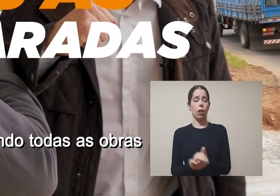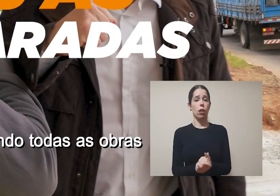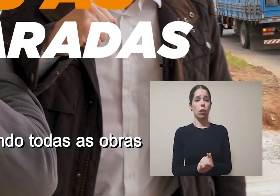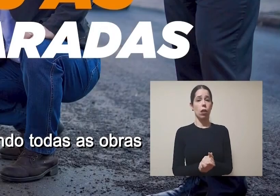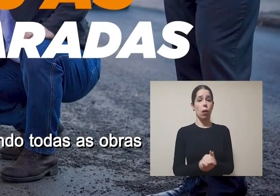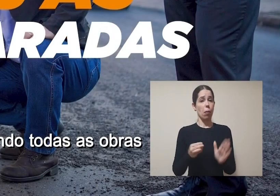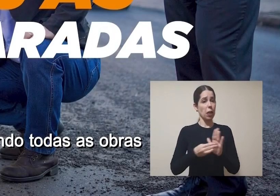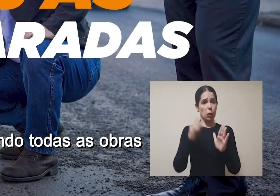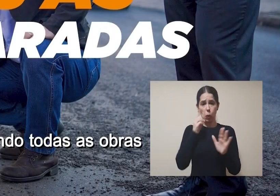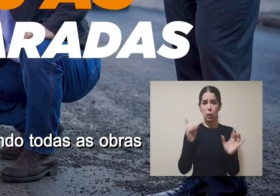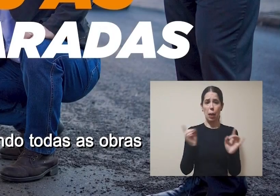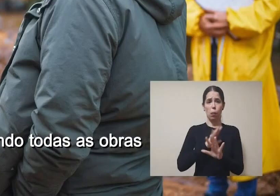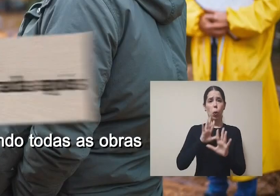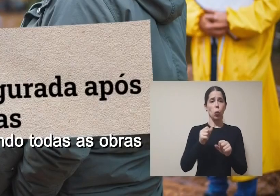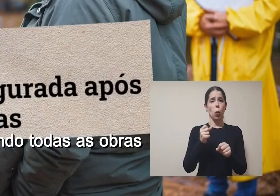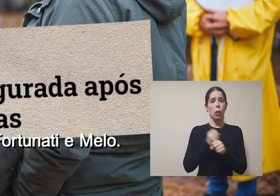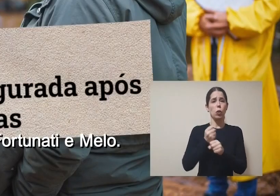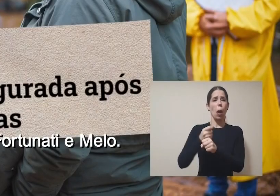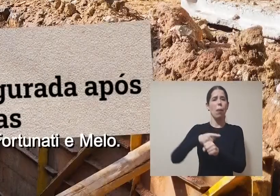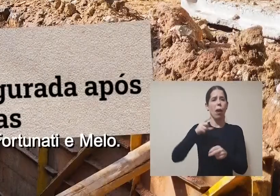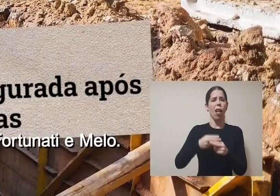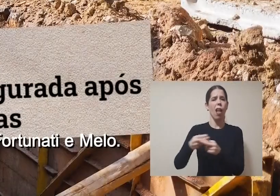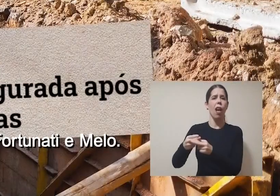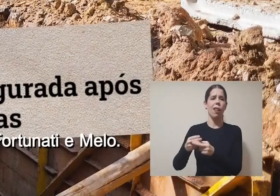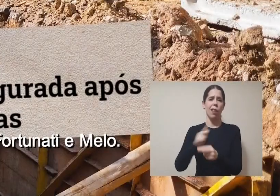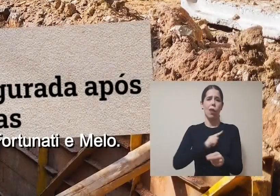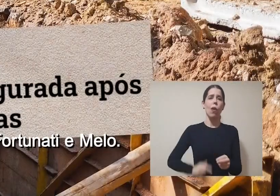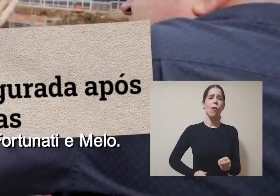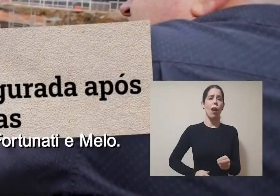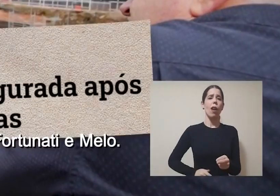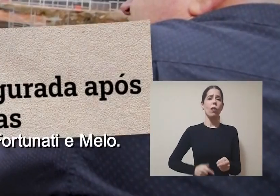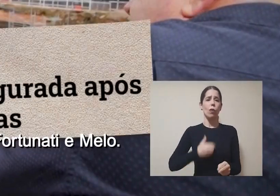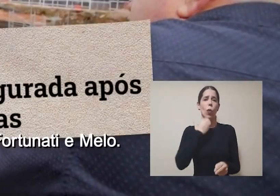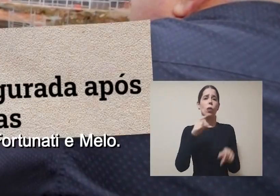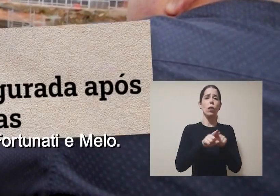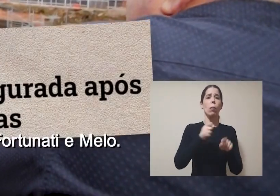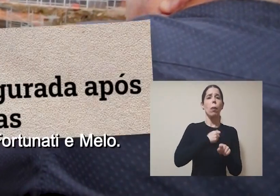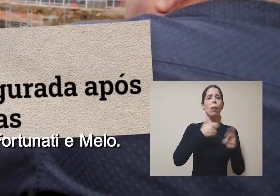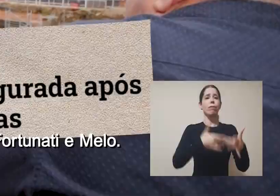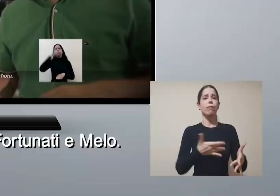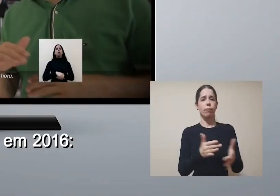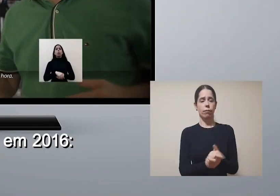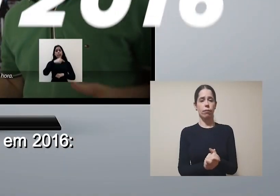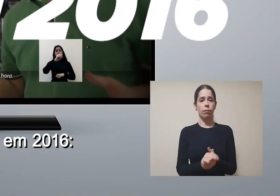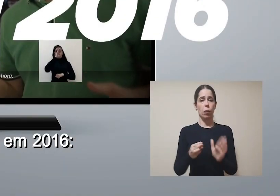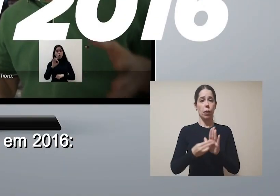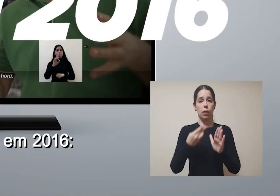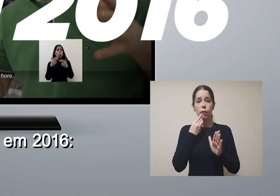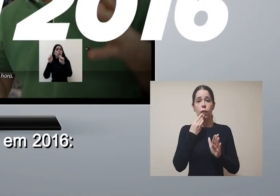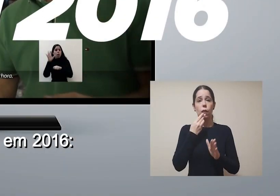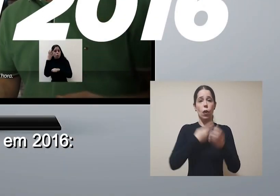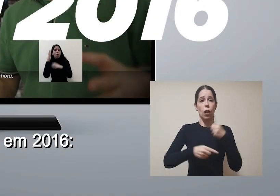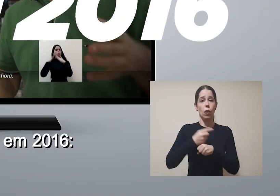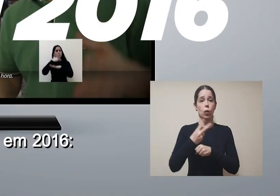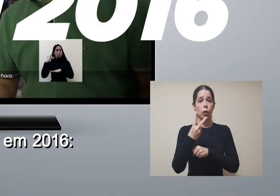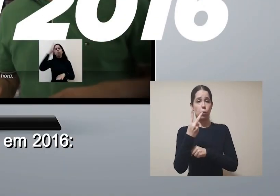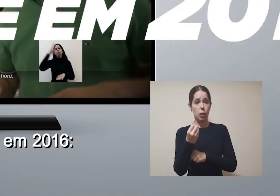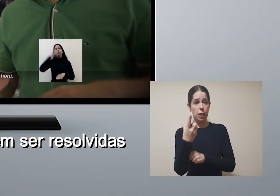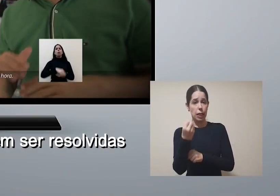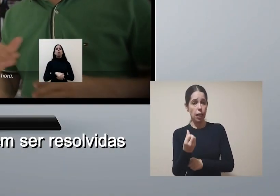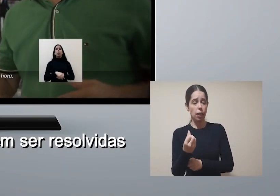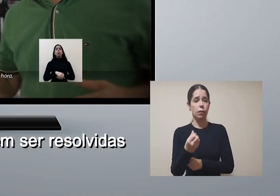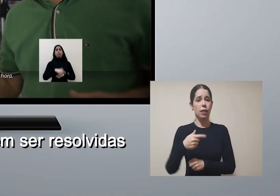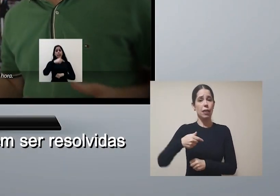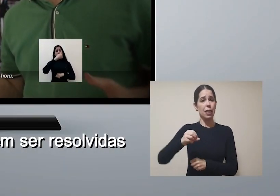E Marquesan está concluindo todas as obras paradas pelo governo Fortunati e Melo. Marquesan disse em 2016.